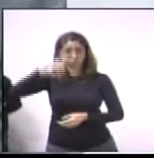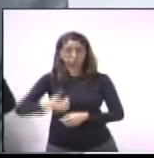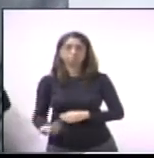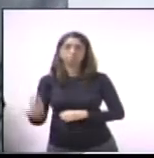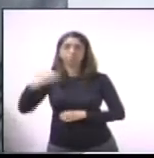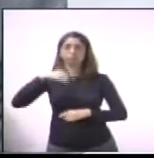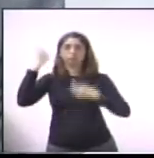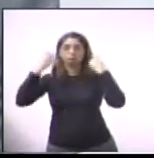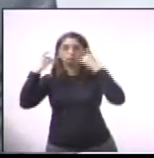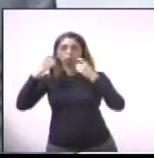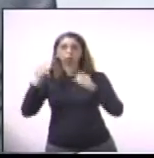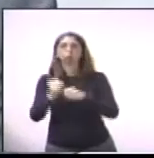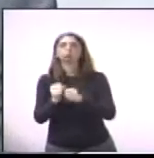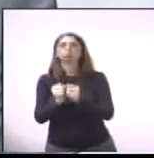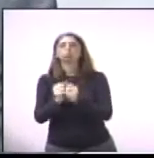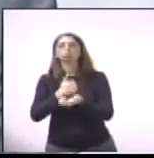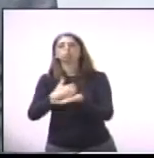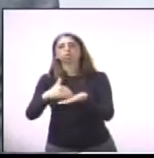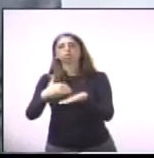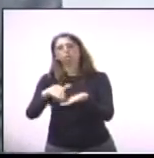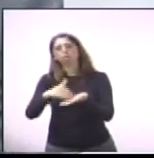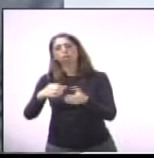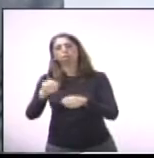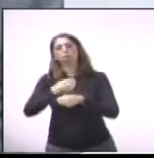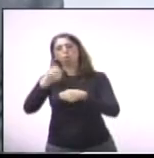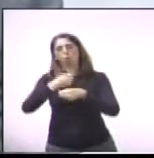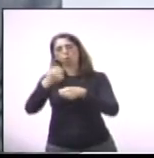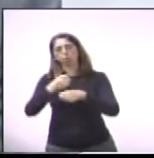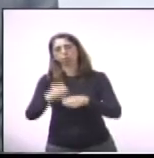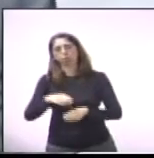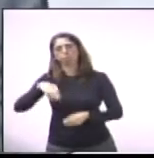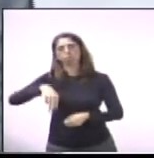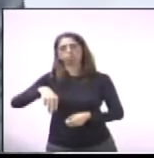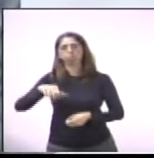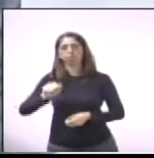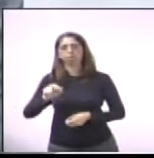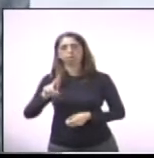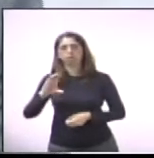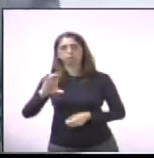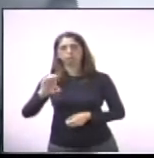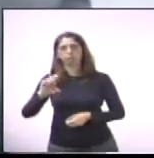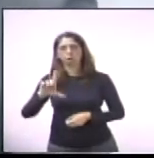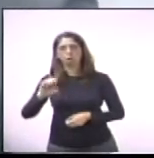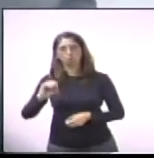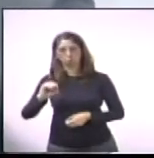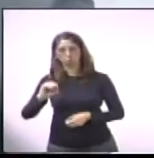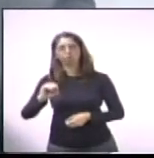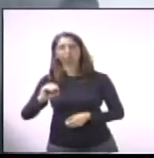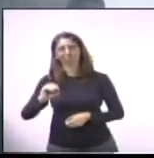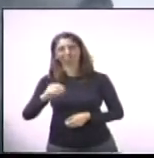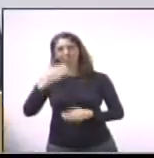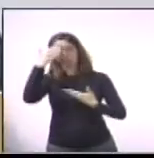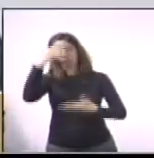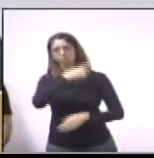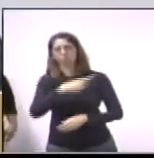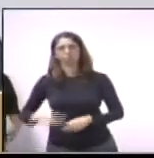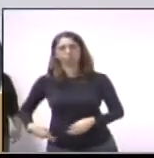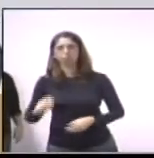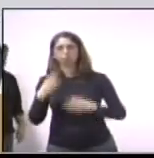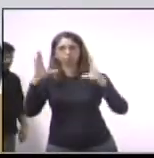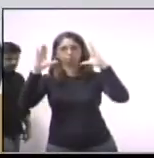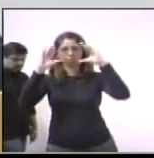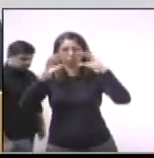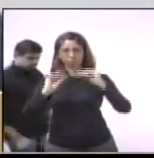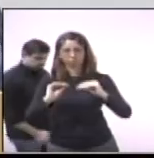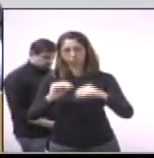reunião com o secretário de Obras, o doutor Marcelo, na quinta-feira, às 10 horas da manhã. Obrigado, senhor presidente. Boa noite. Com a